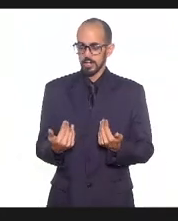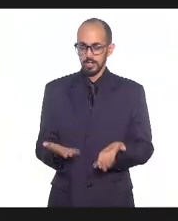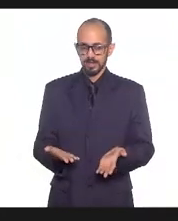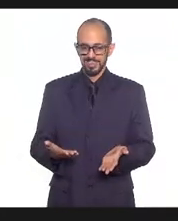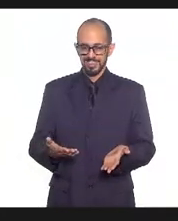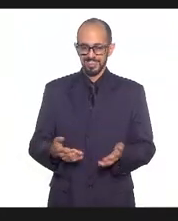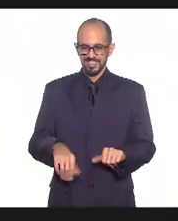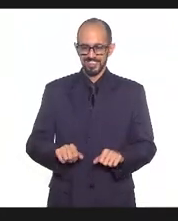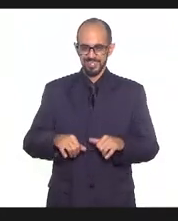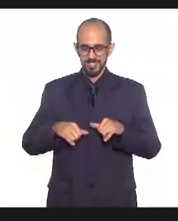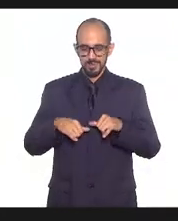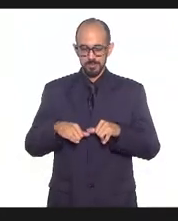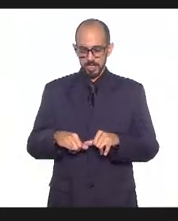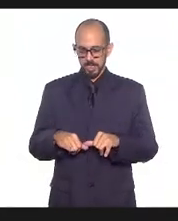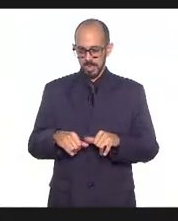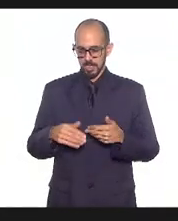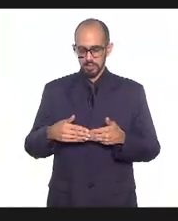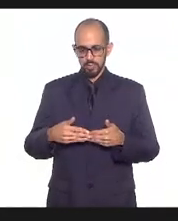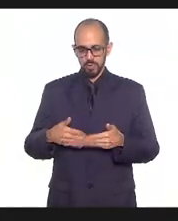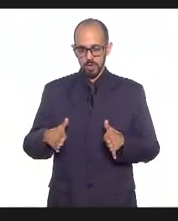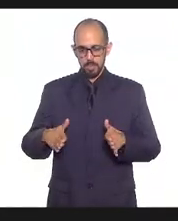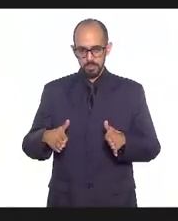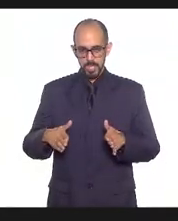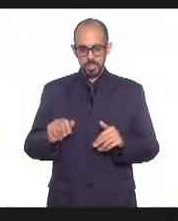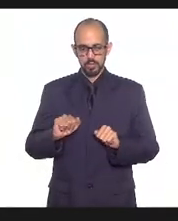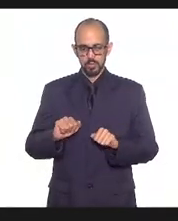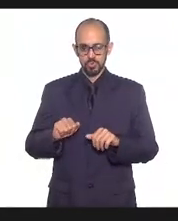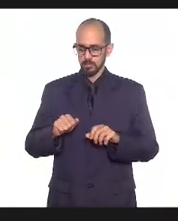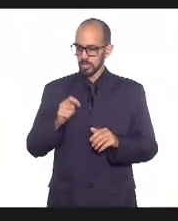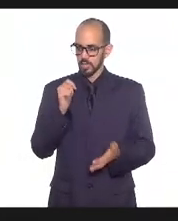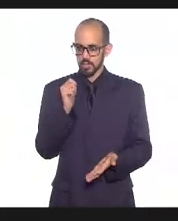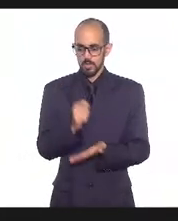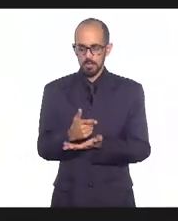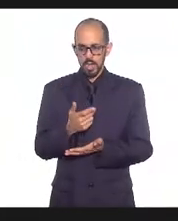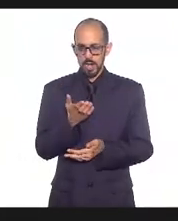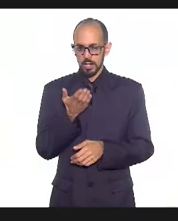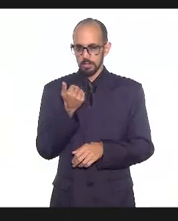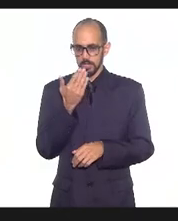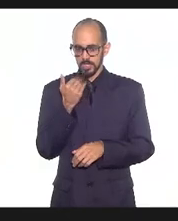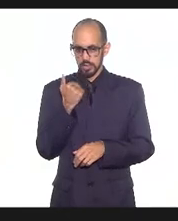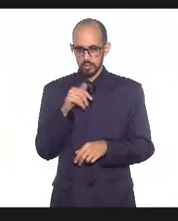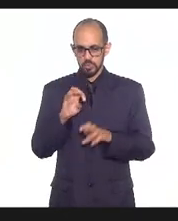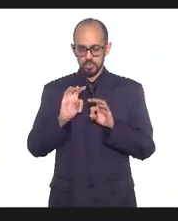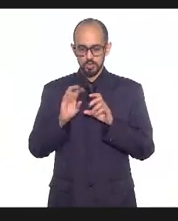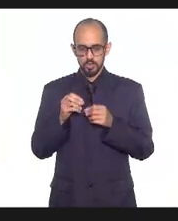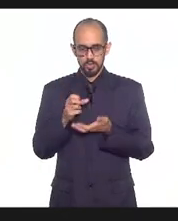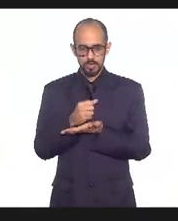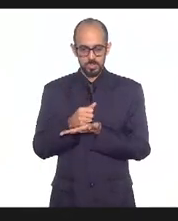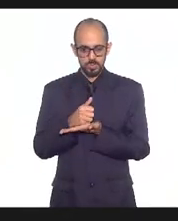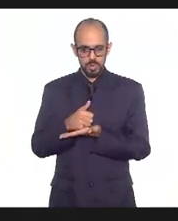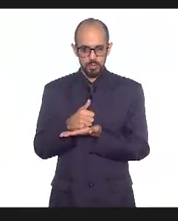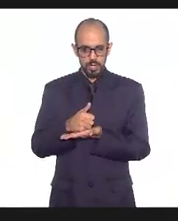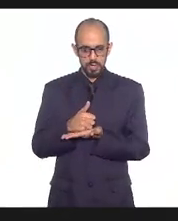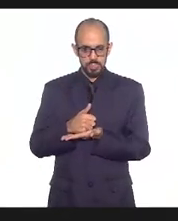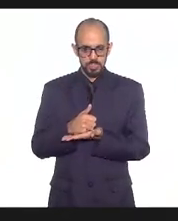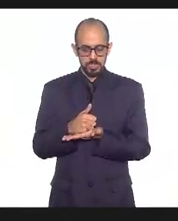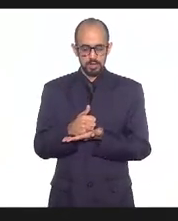mercados estavam abertos todas as questões estavam abertas para as pessoas poderem comprar alimentos todas as farmácias estavam abertas